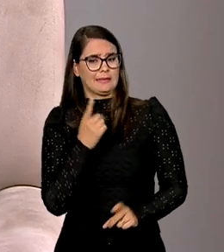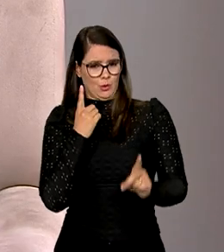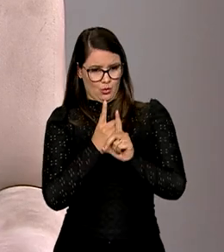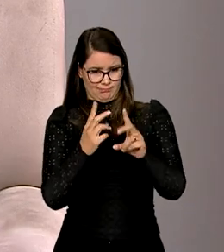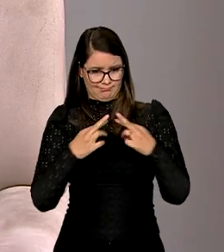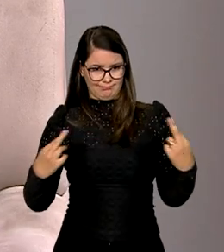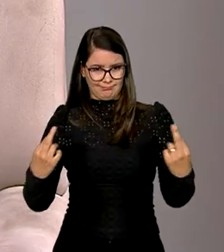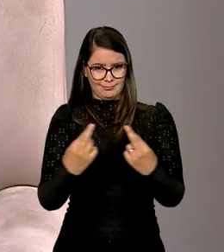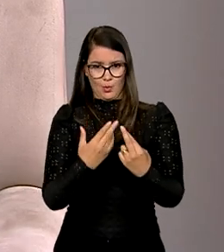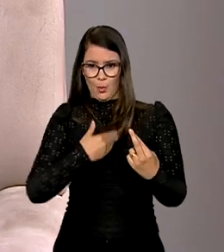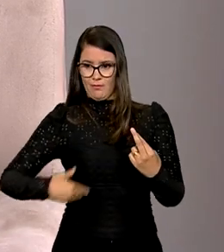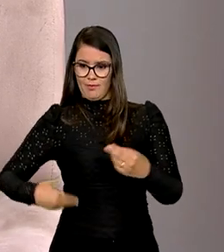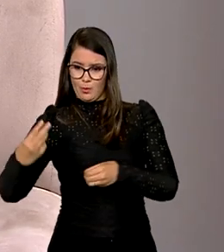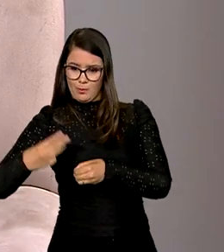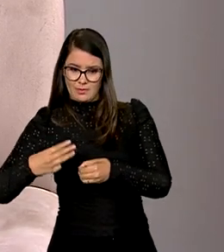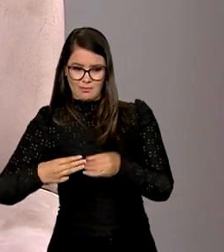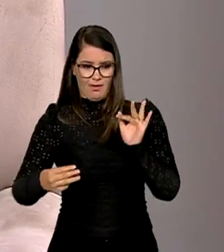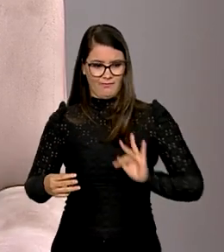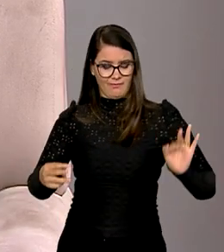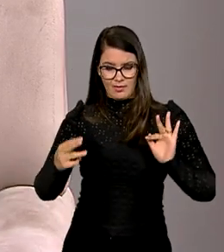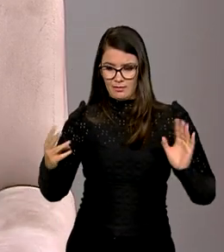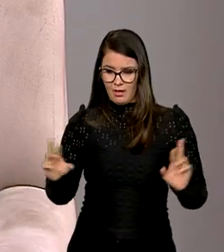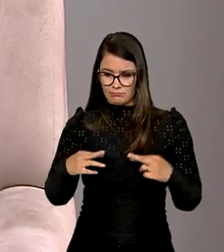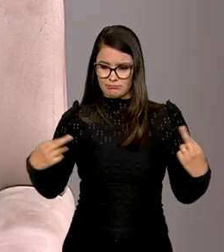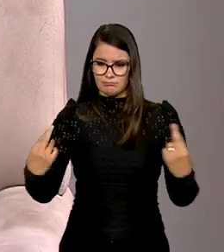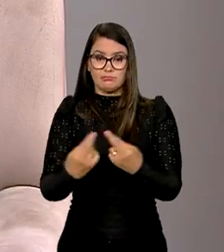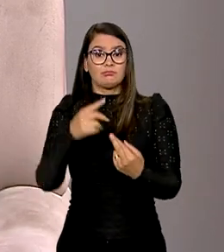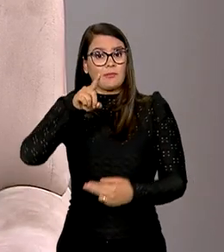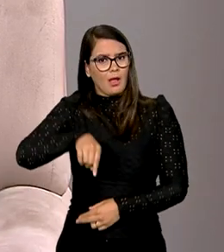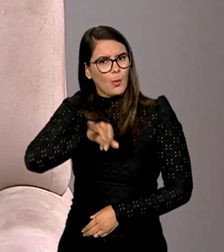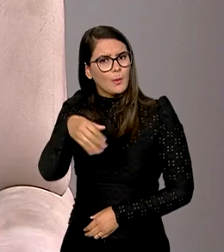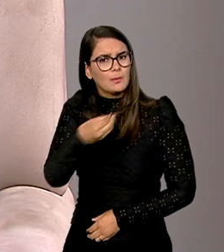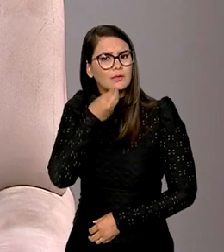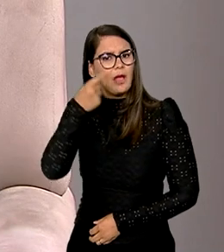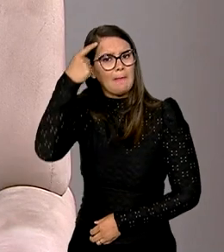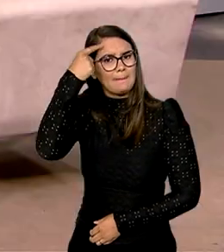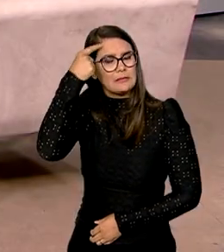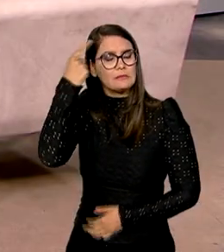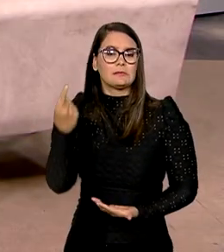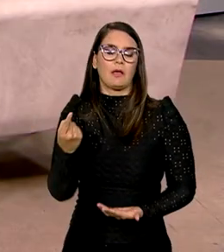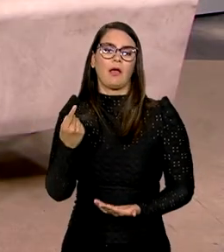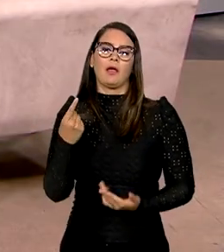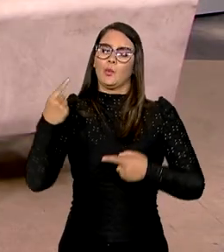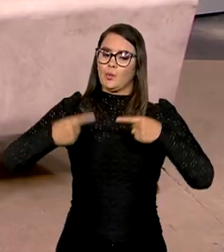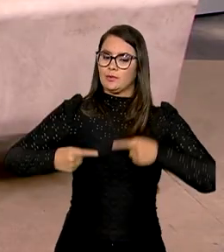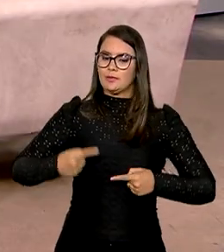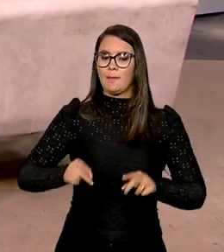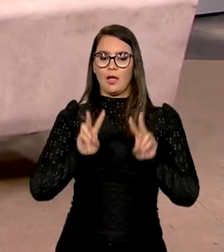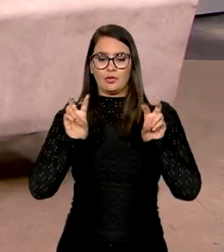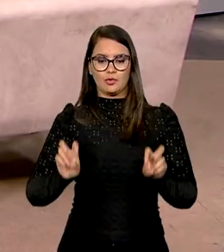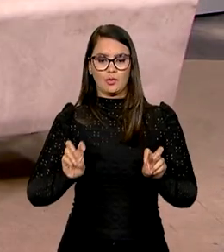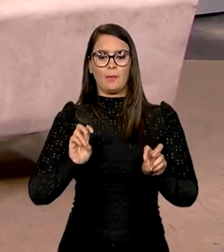do governo municipal com o governo federal é uma oportunidade até de se pensar no debate sobre o pacto